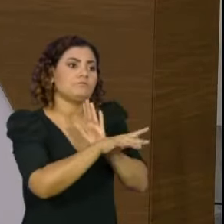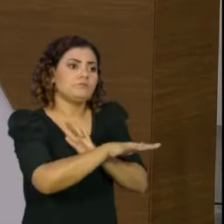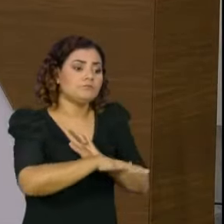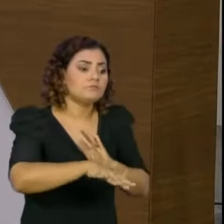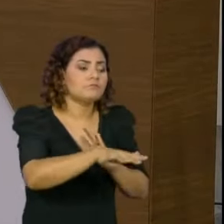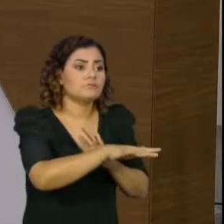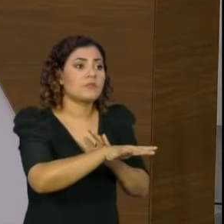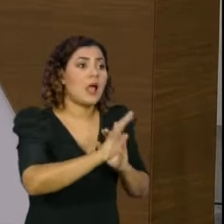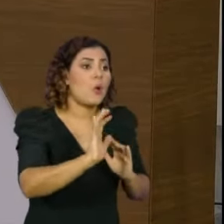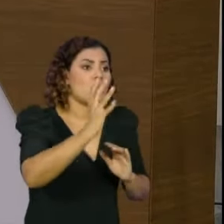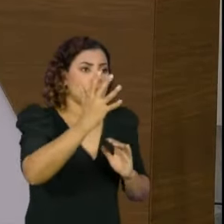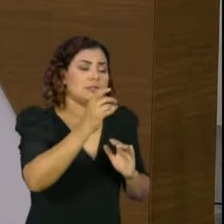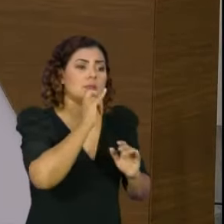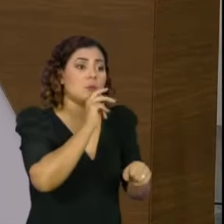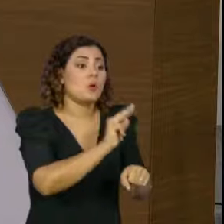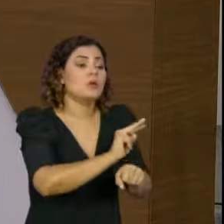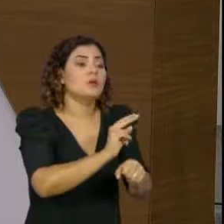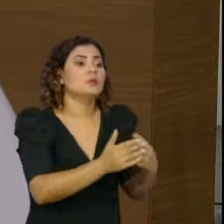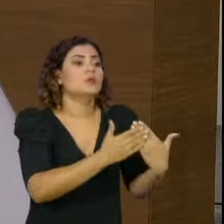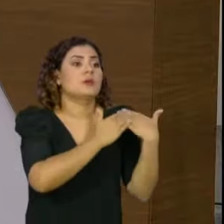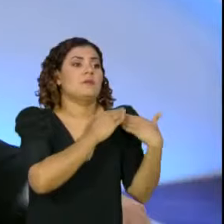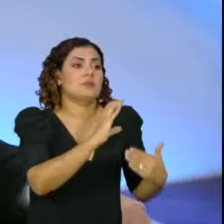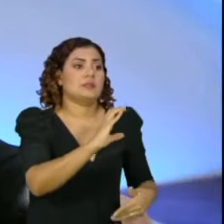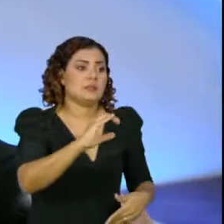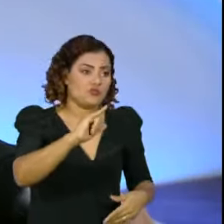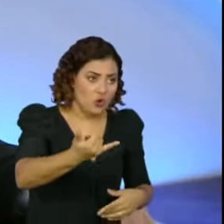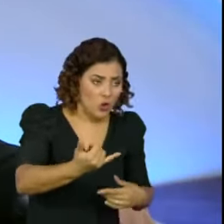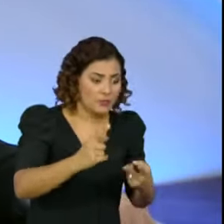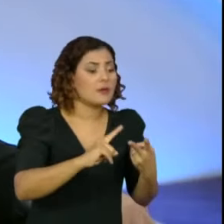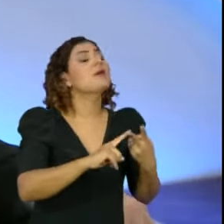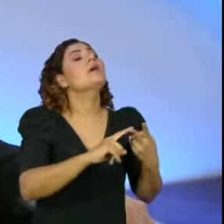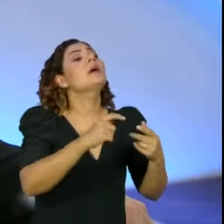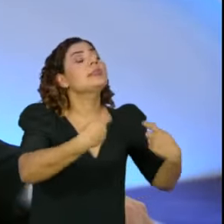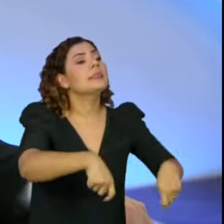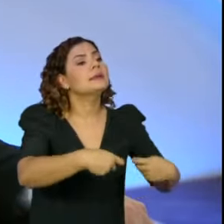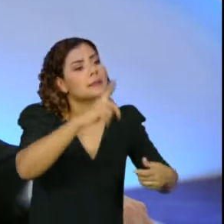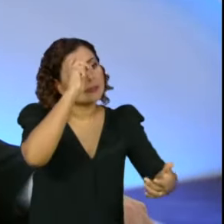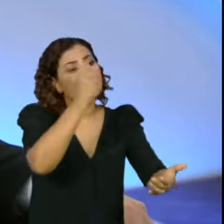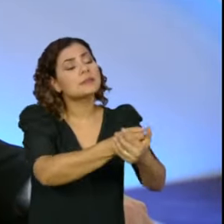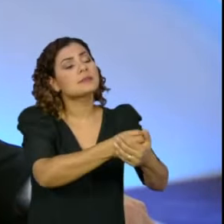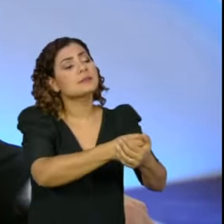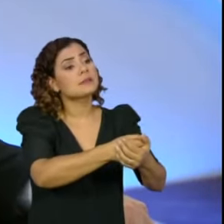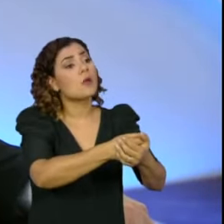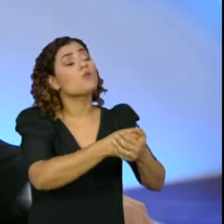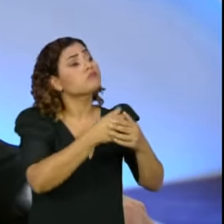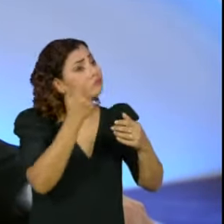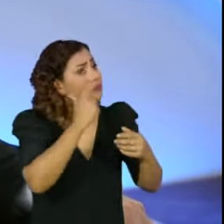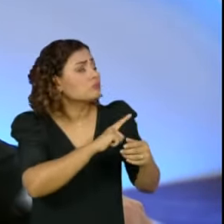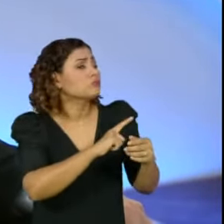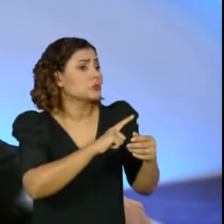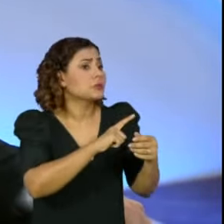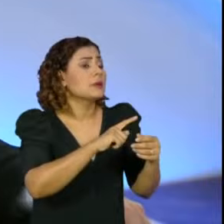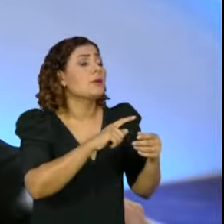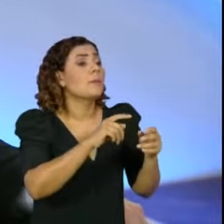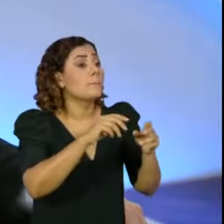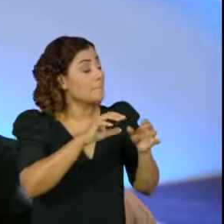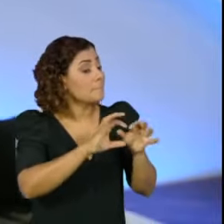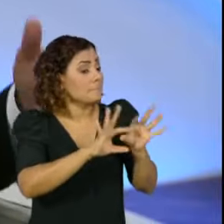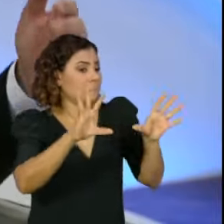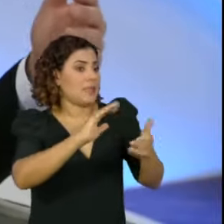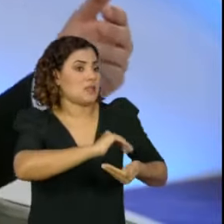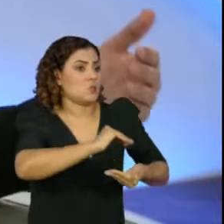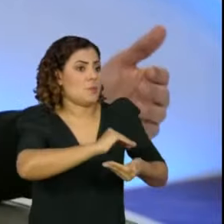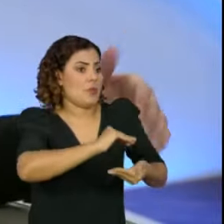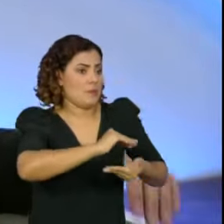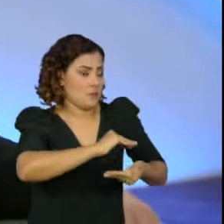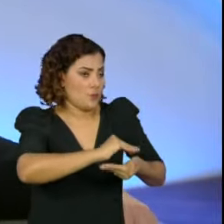que isso aconteça. A tutela pela Comissão de Constituição e Justiça, a necessidade que uma decisão cautelar dessa seja proferida pelo pleno do Supremo Tribunal